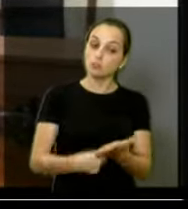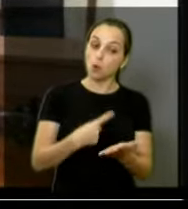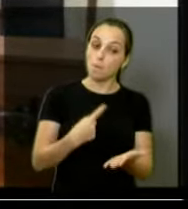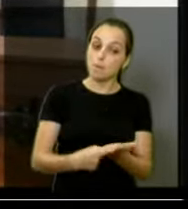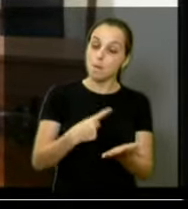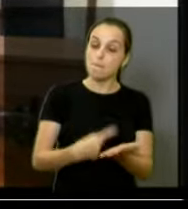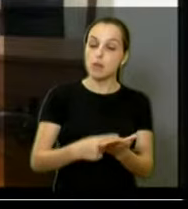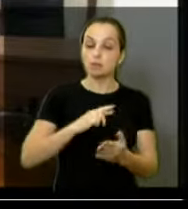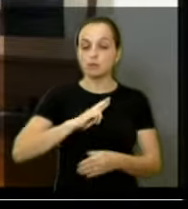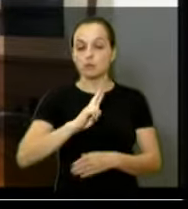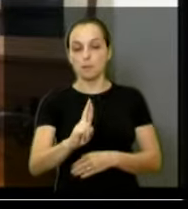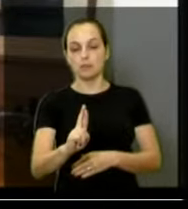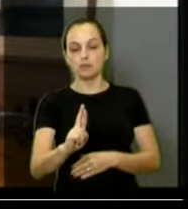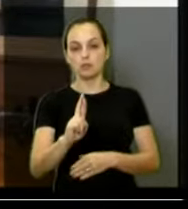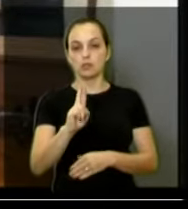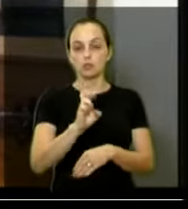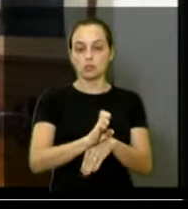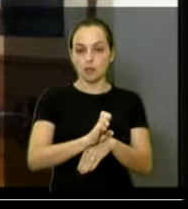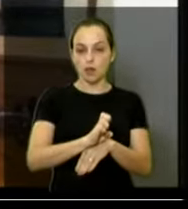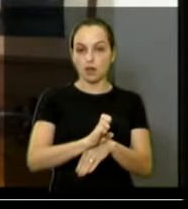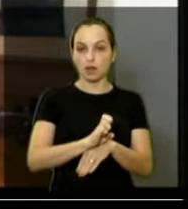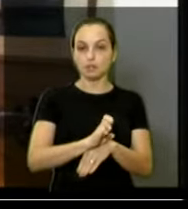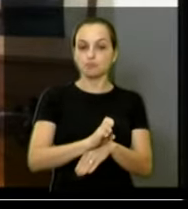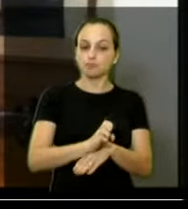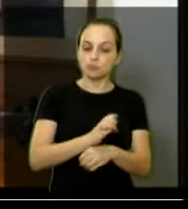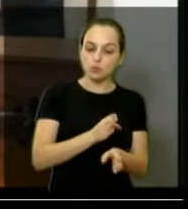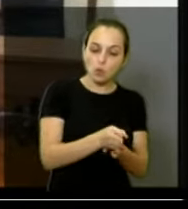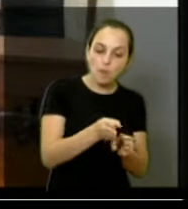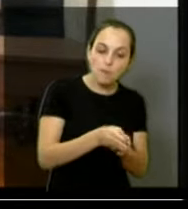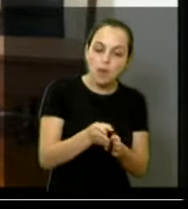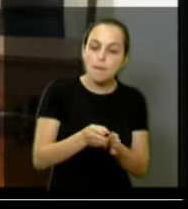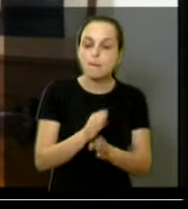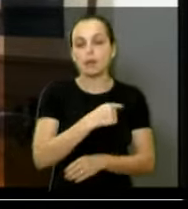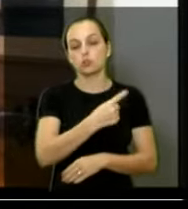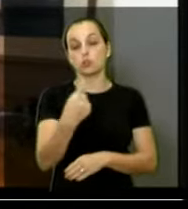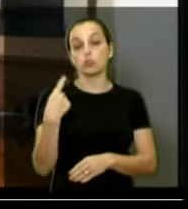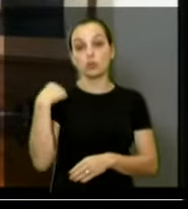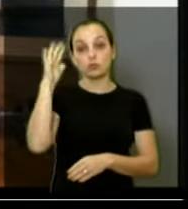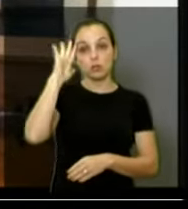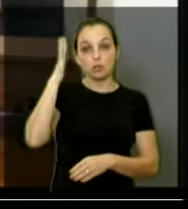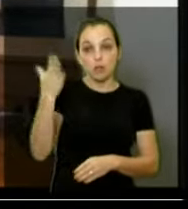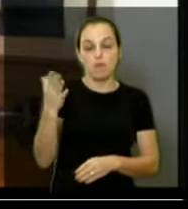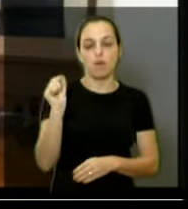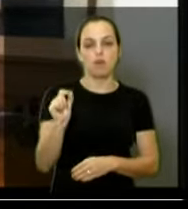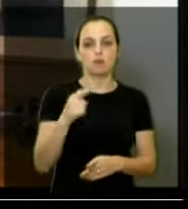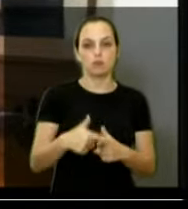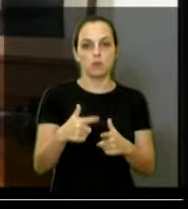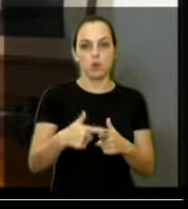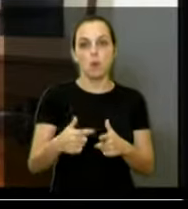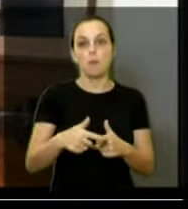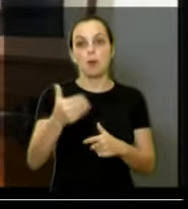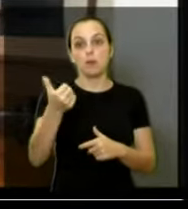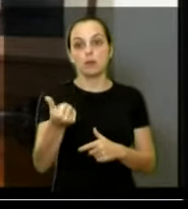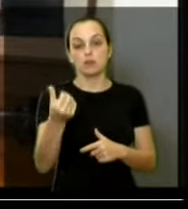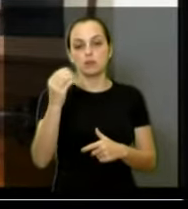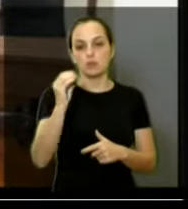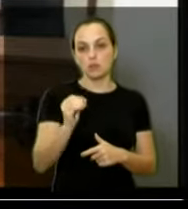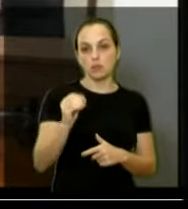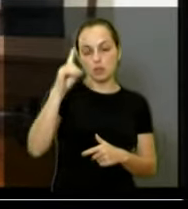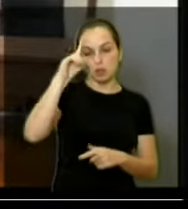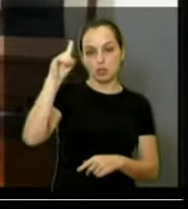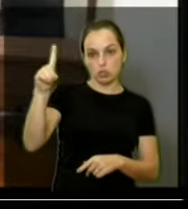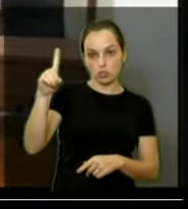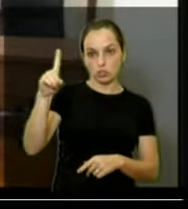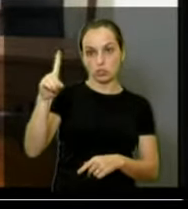representante do Estado, no encaminhamento nosso, de resolver essa questão em 60 dias. Então,